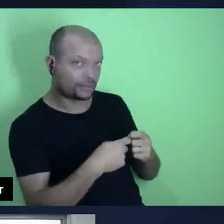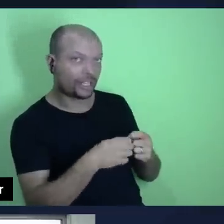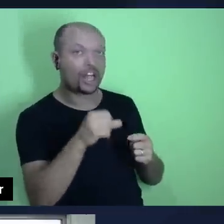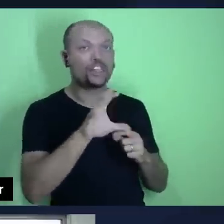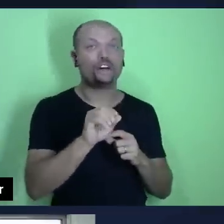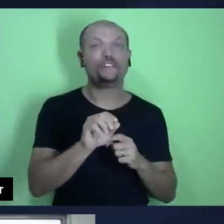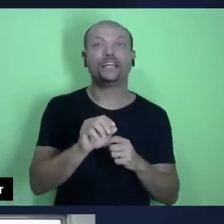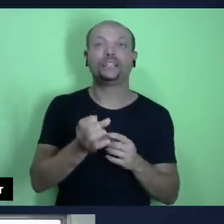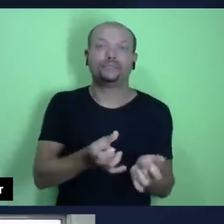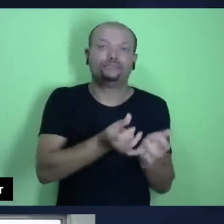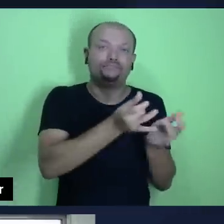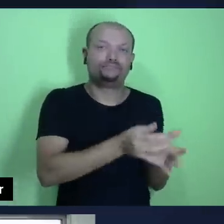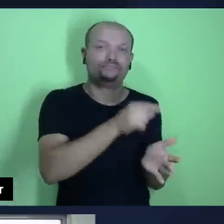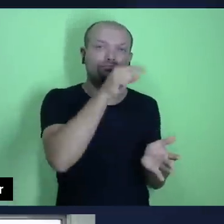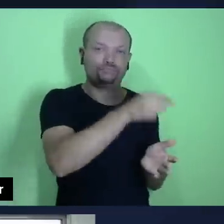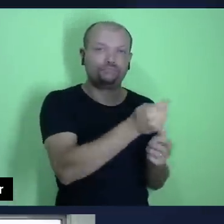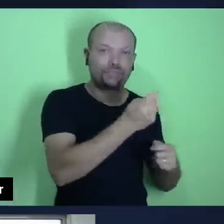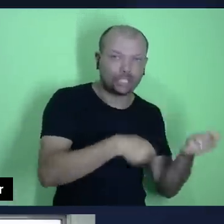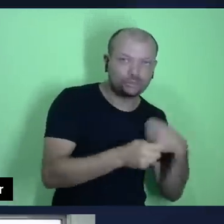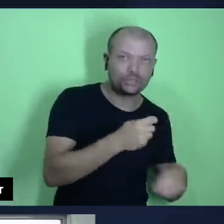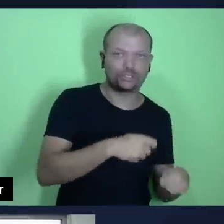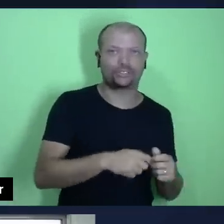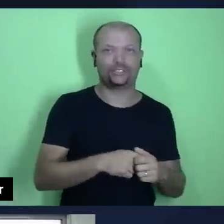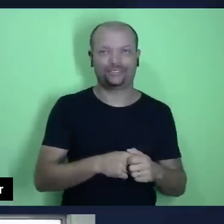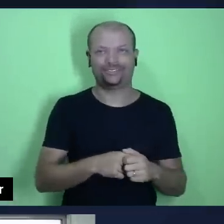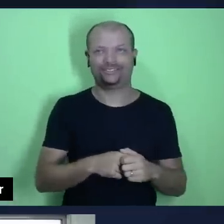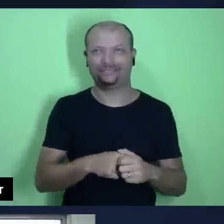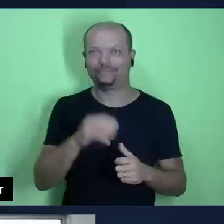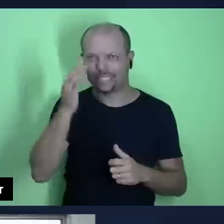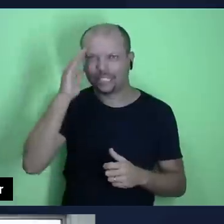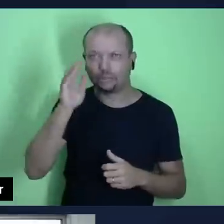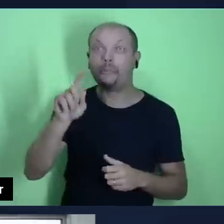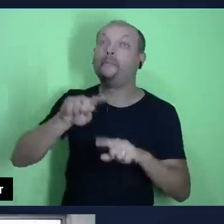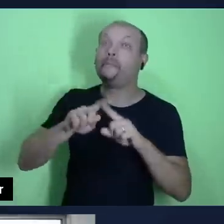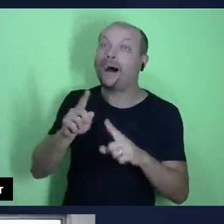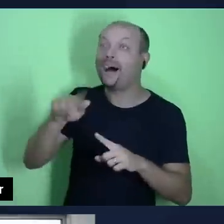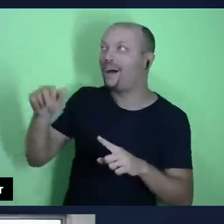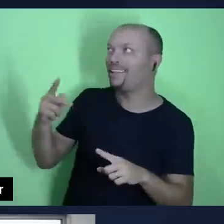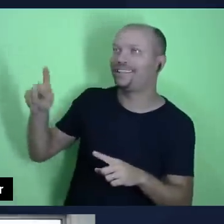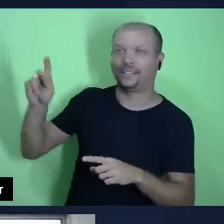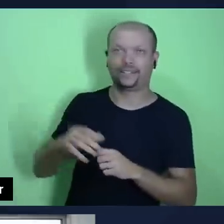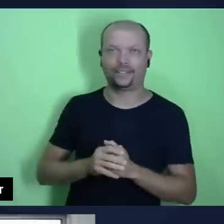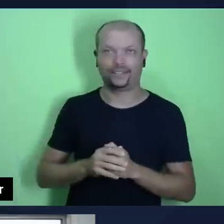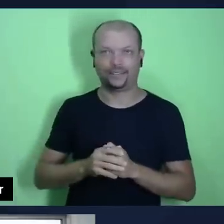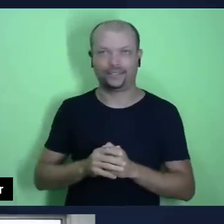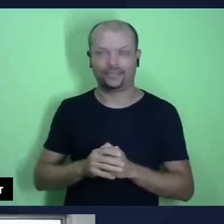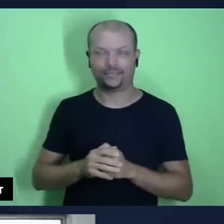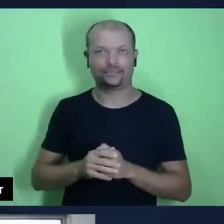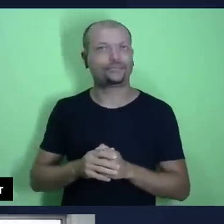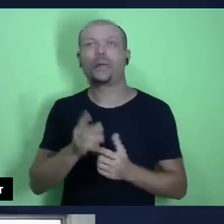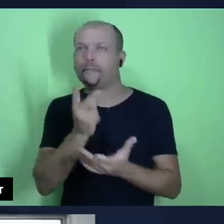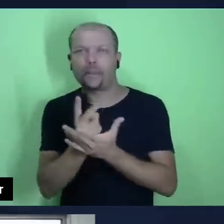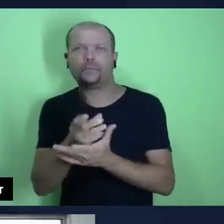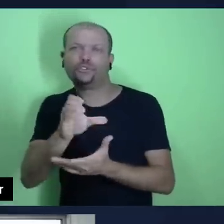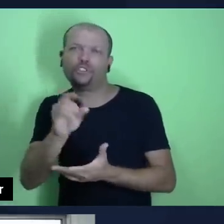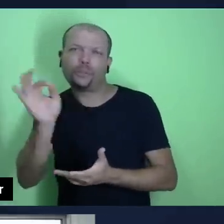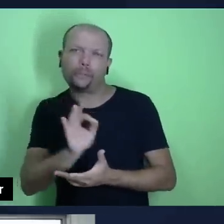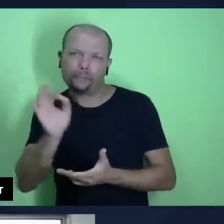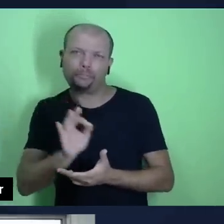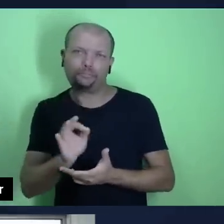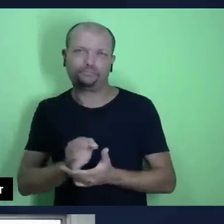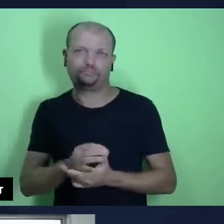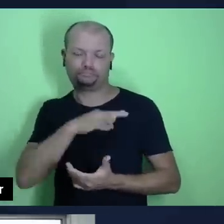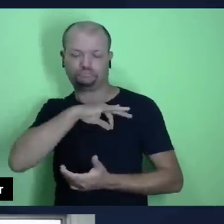cento nós vamos administrar para ele, aquilo que é dele. Então, mesmo os noventa por cento que fica em nossa que fica em nossa mão,